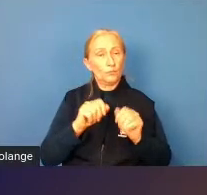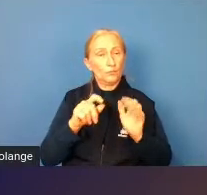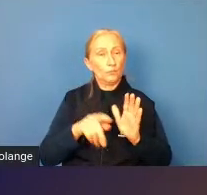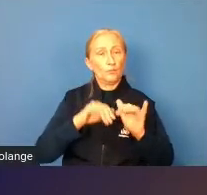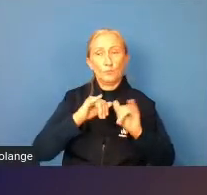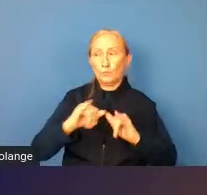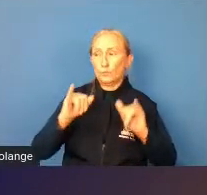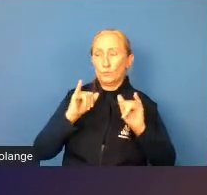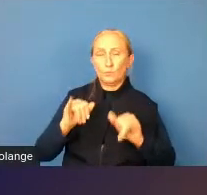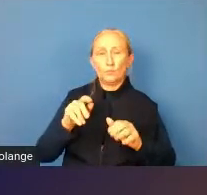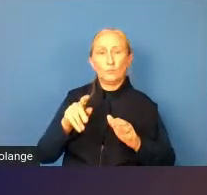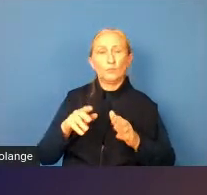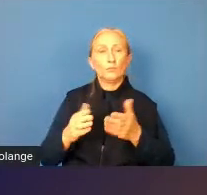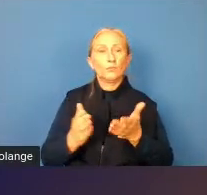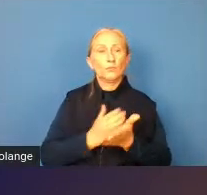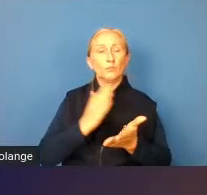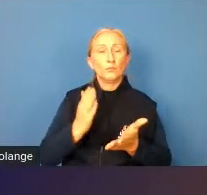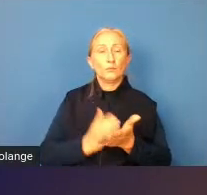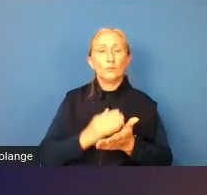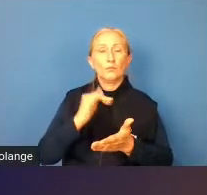publicados ali no caderno intersaberes